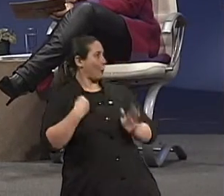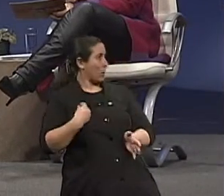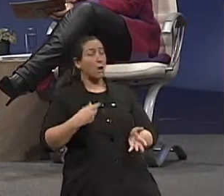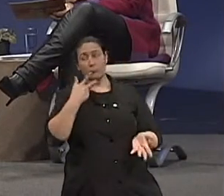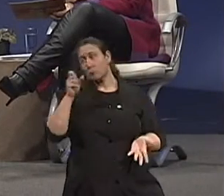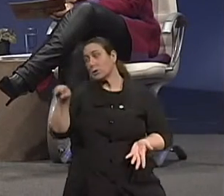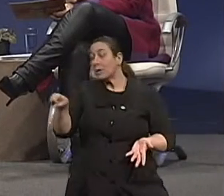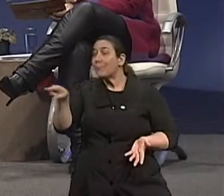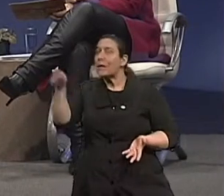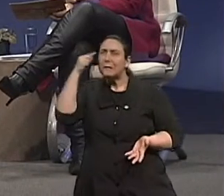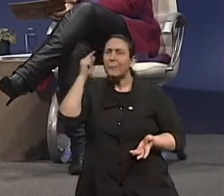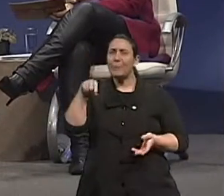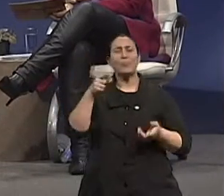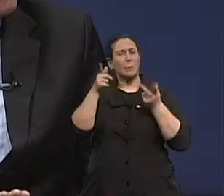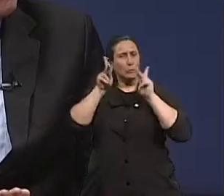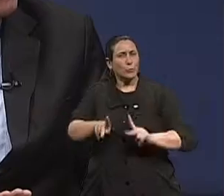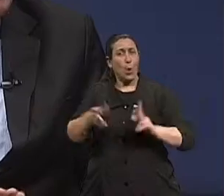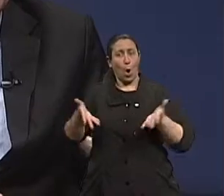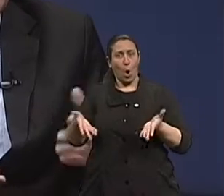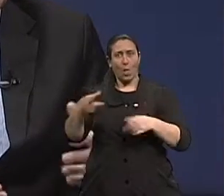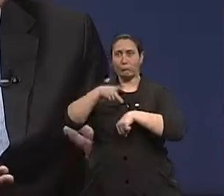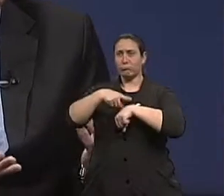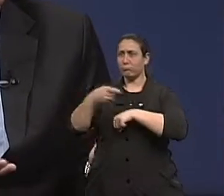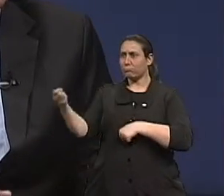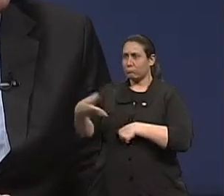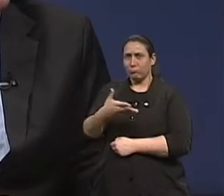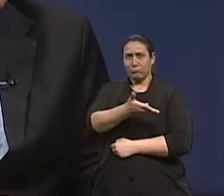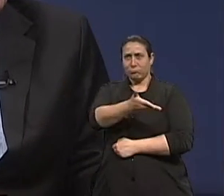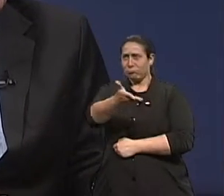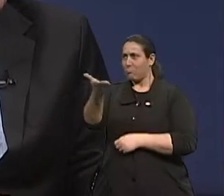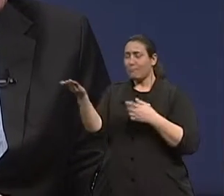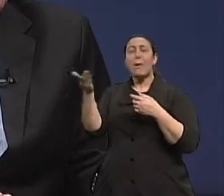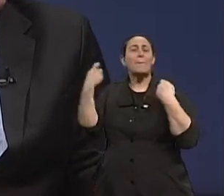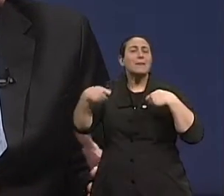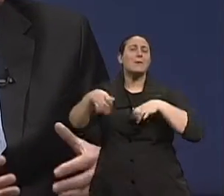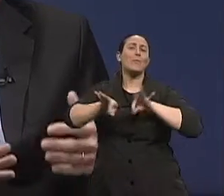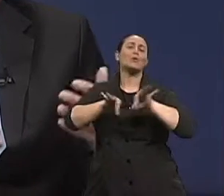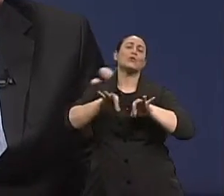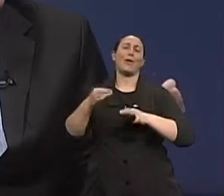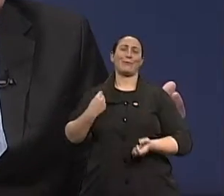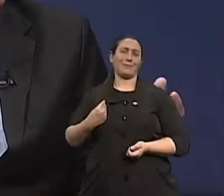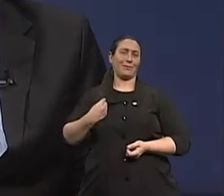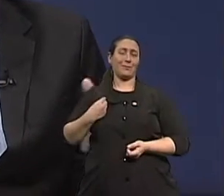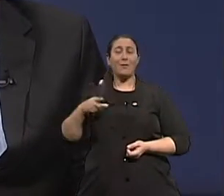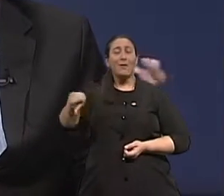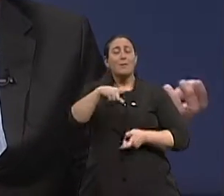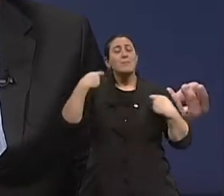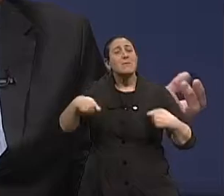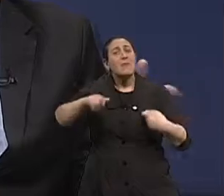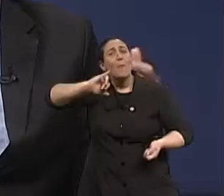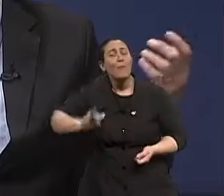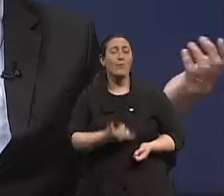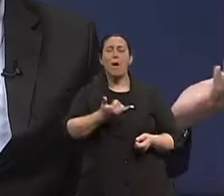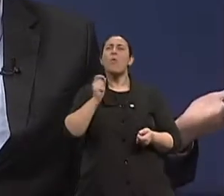projetos de vida. Esse idoso moderno que está aí, precisa ter projetos de vida. Eu não posso acordar e dizer assim, o que eu